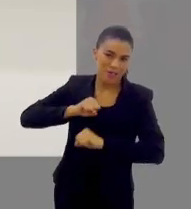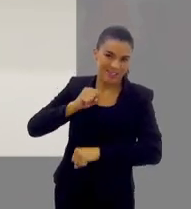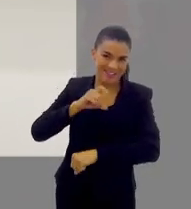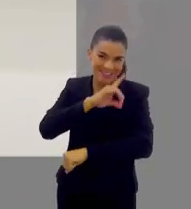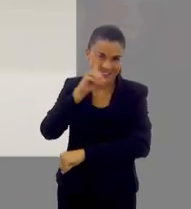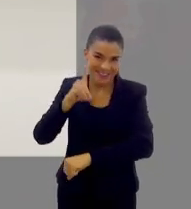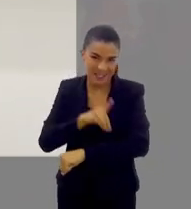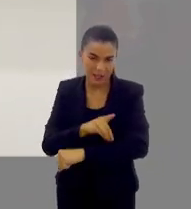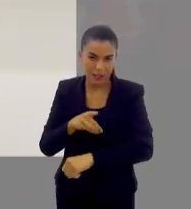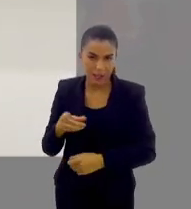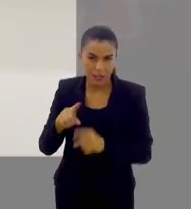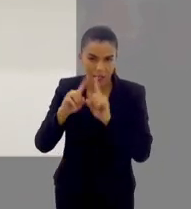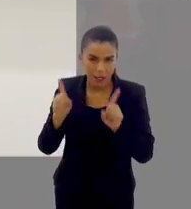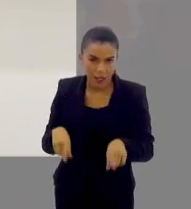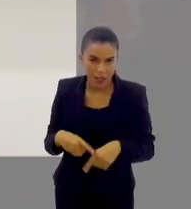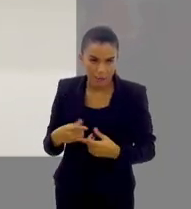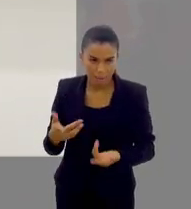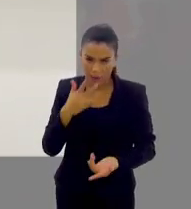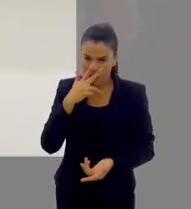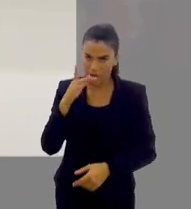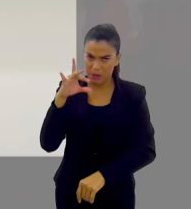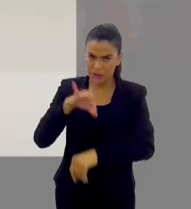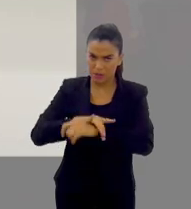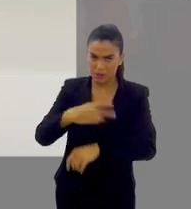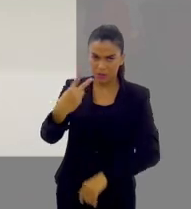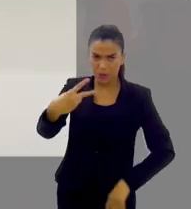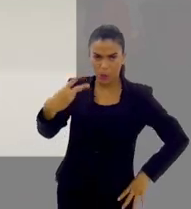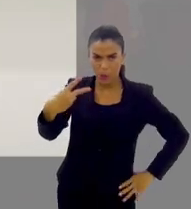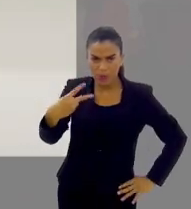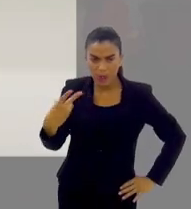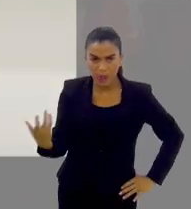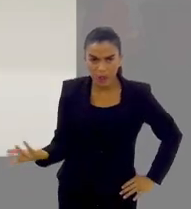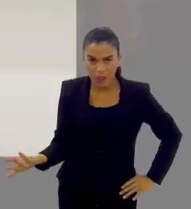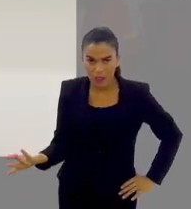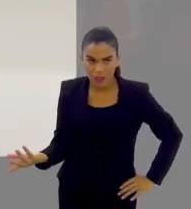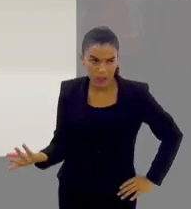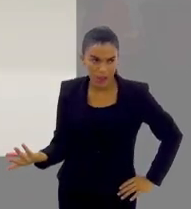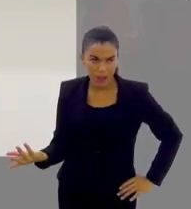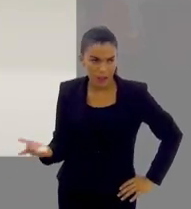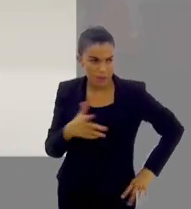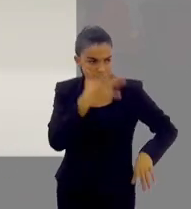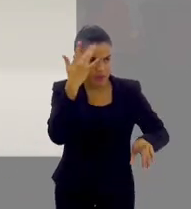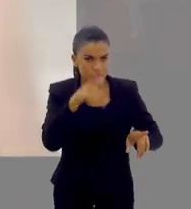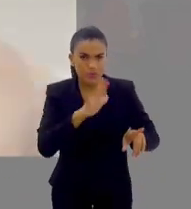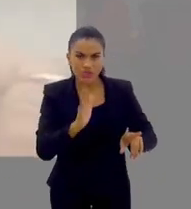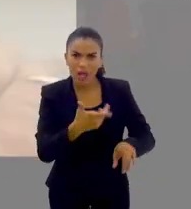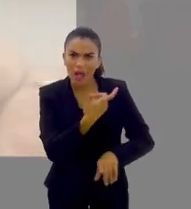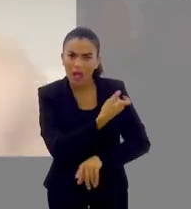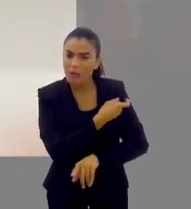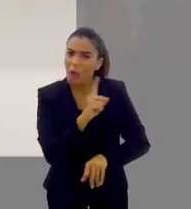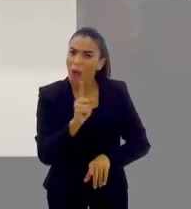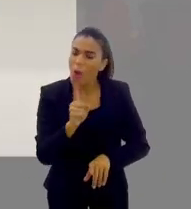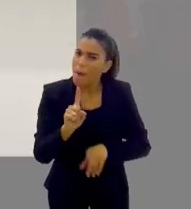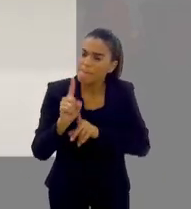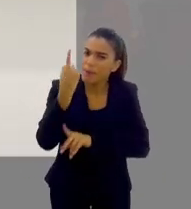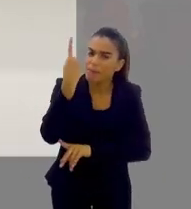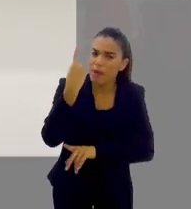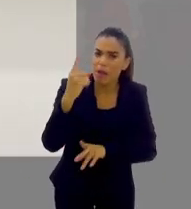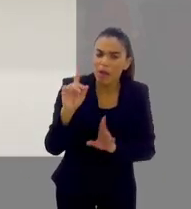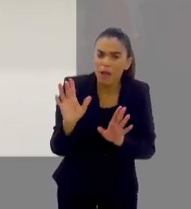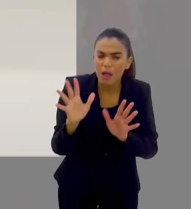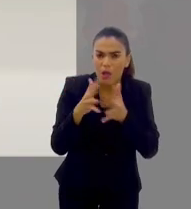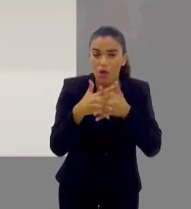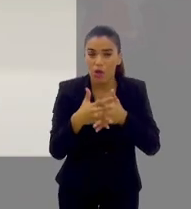doença funcionava como se fosse uma segunda infecção, né, e a vacina tivesse sido uma primeira infecção.